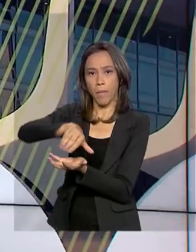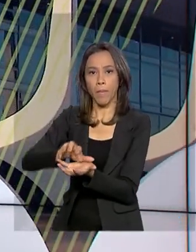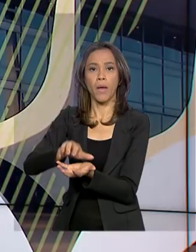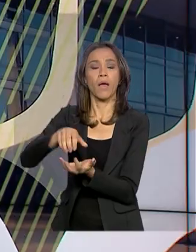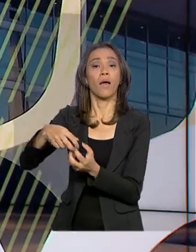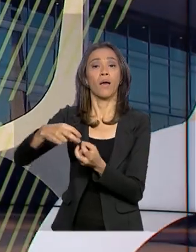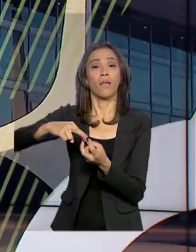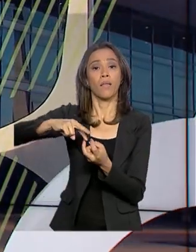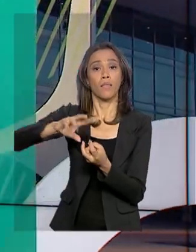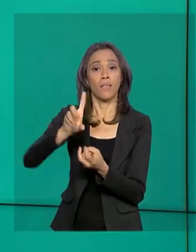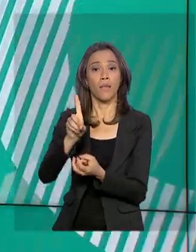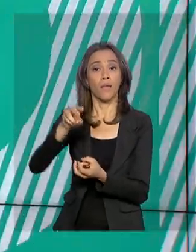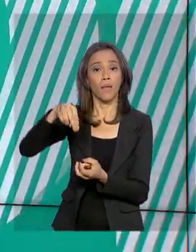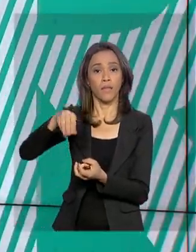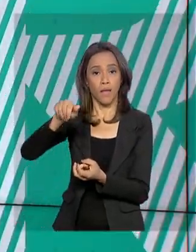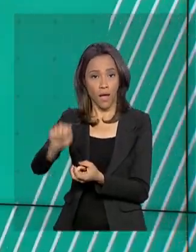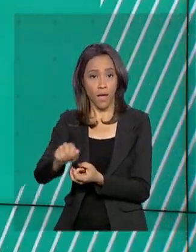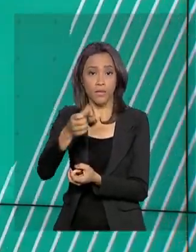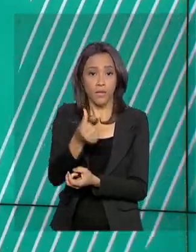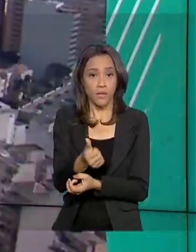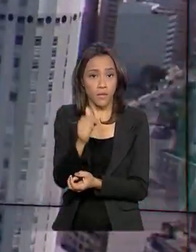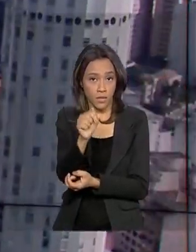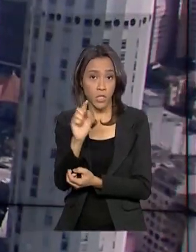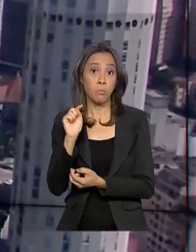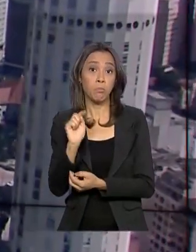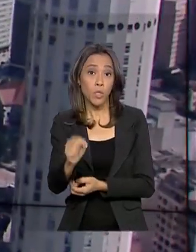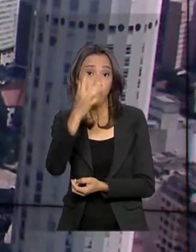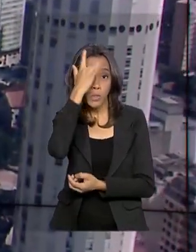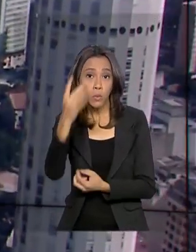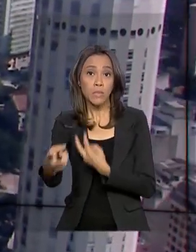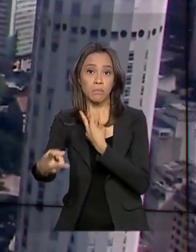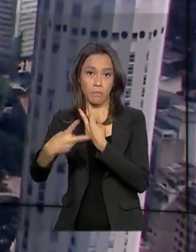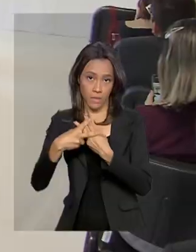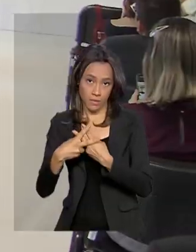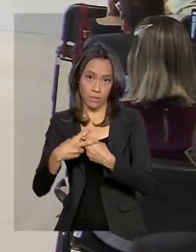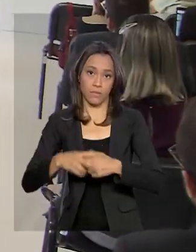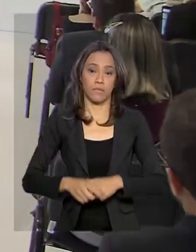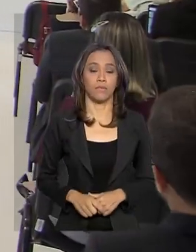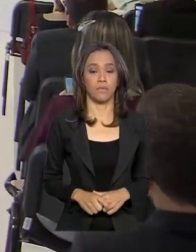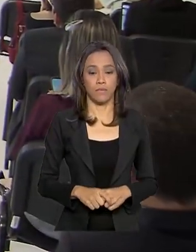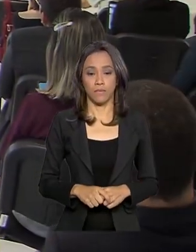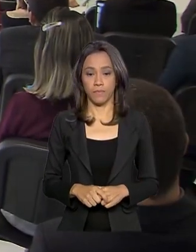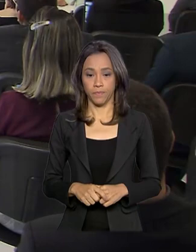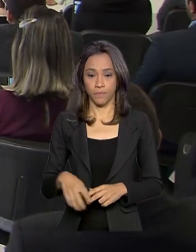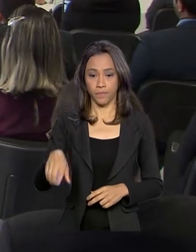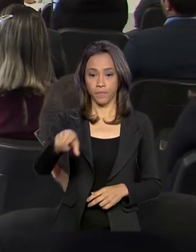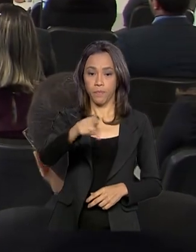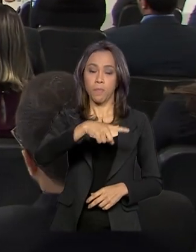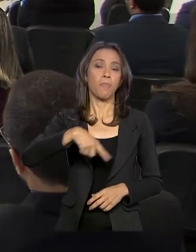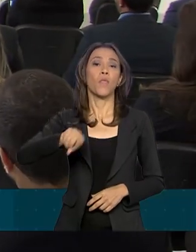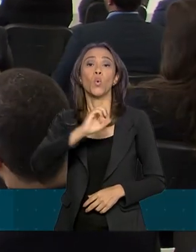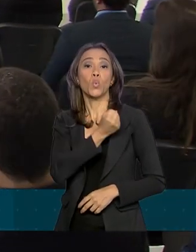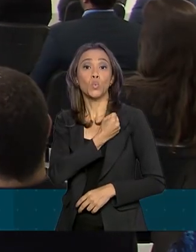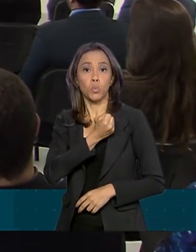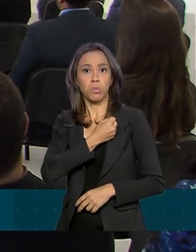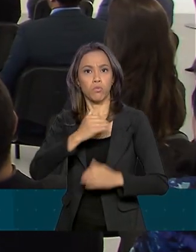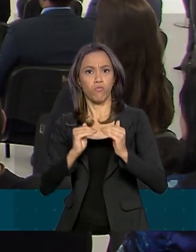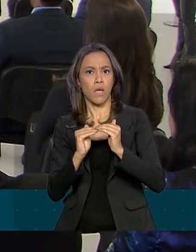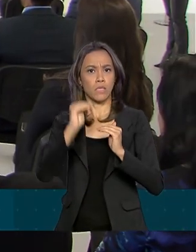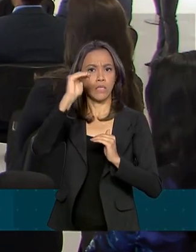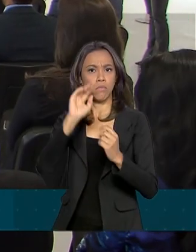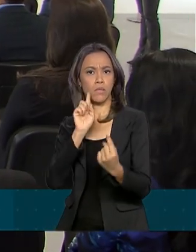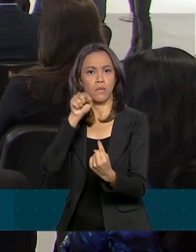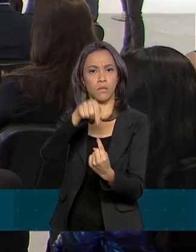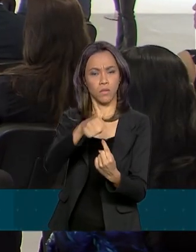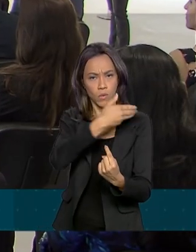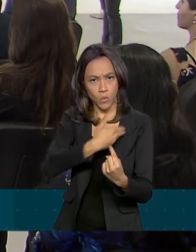de 67 mil presos condenados. O número superou a meta do governo, que